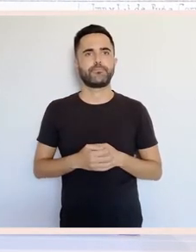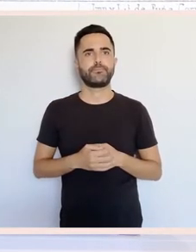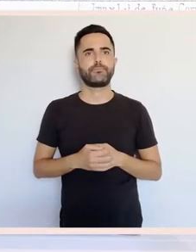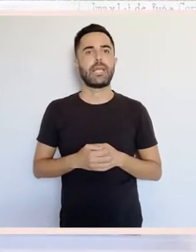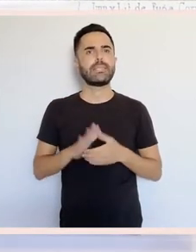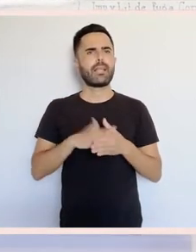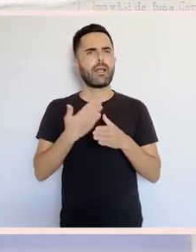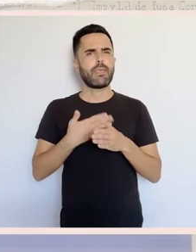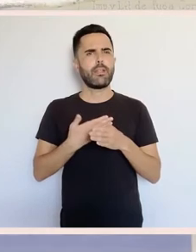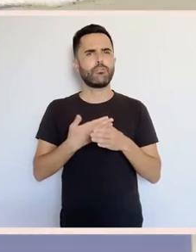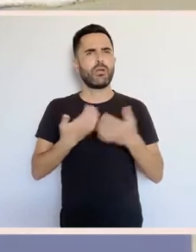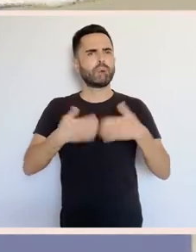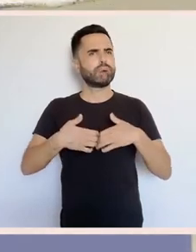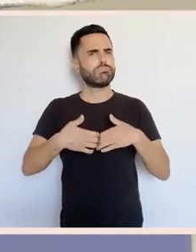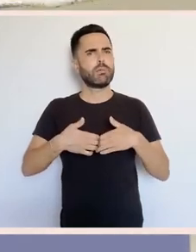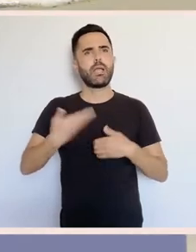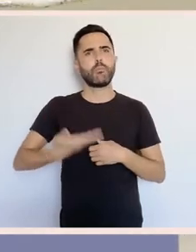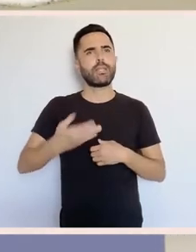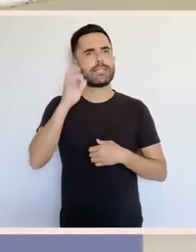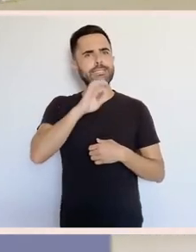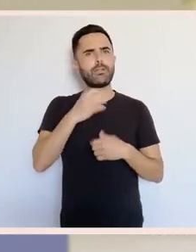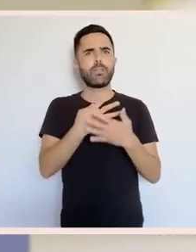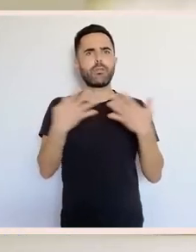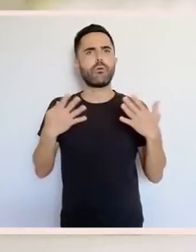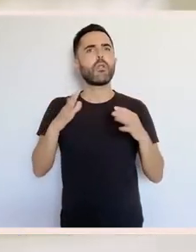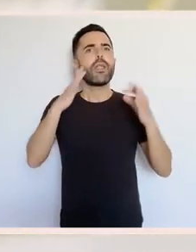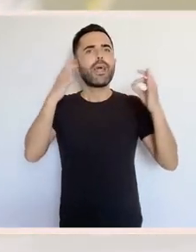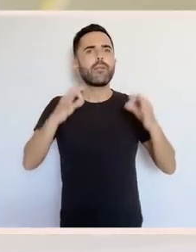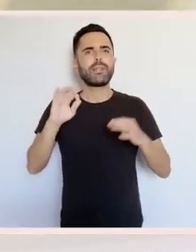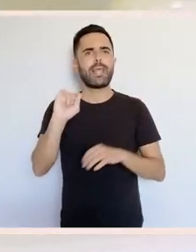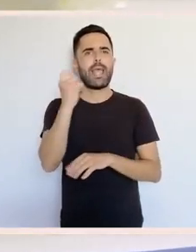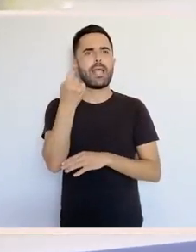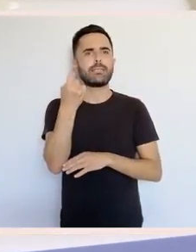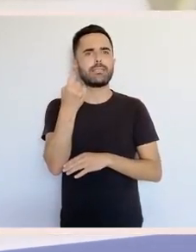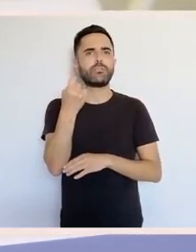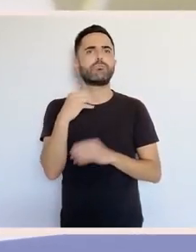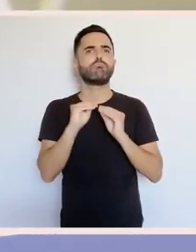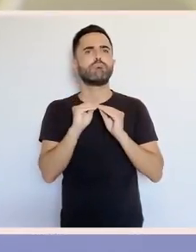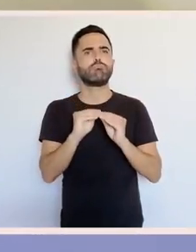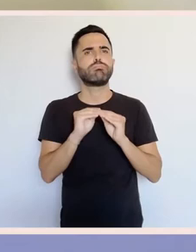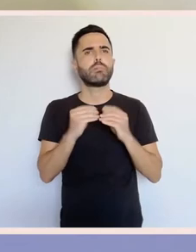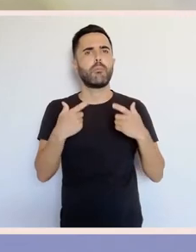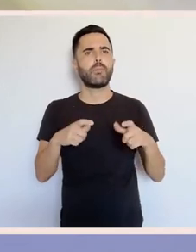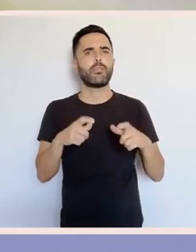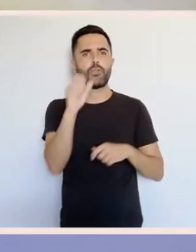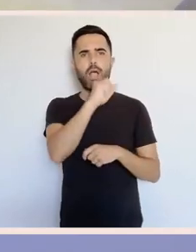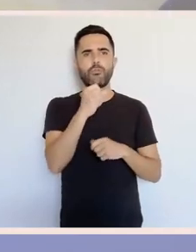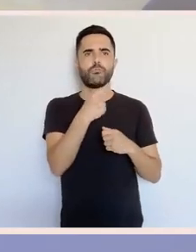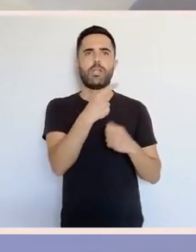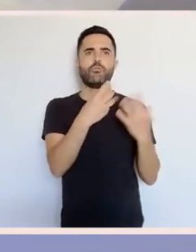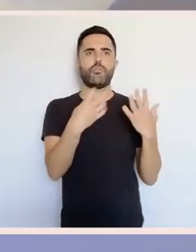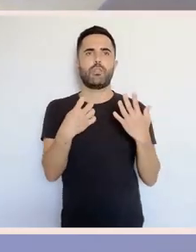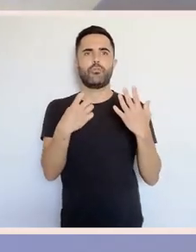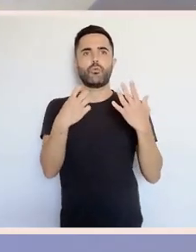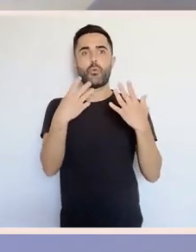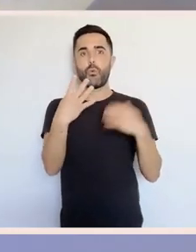realmente, como triunfa, é na súa faceta de fábrica de louzas a partir de 1804. Trátase dunha cerámica utilitaria